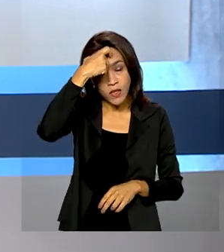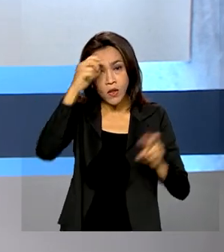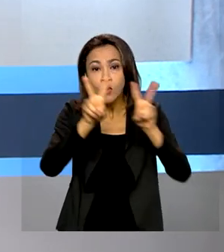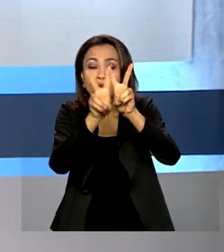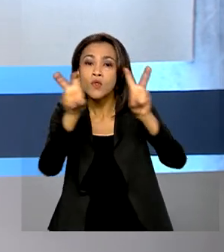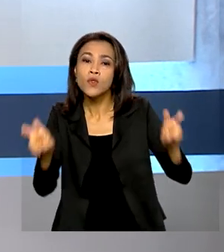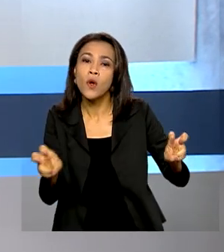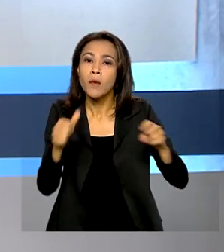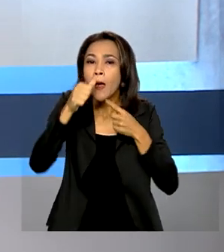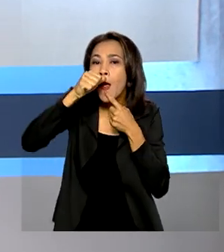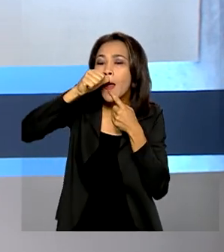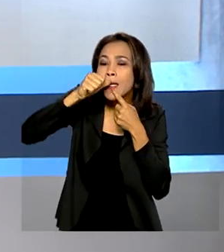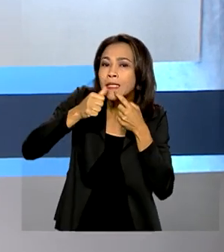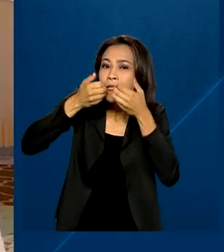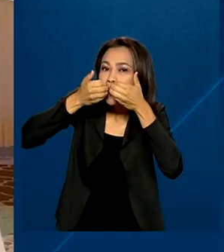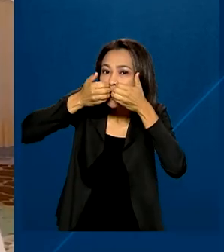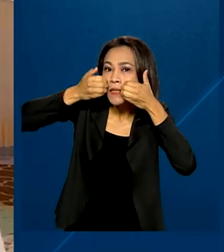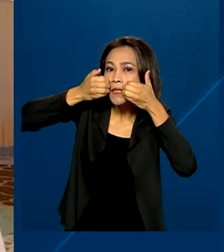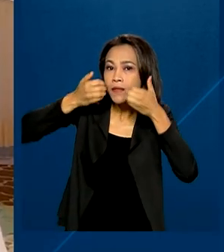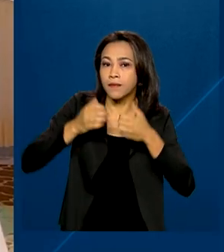fissura lábio-palatina.